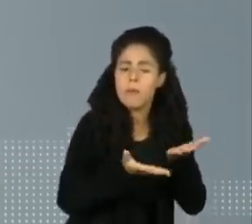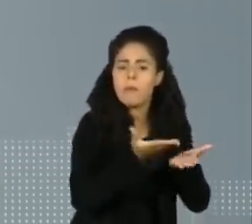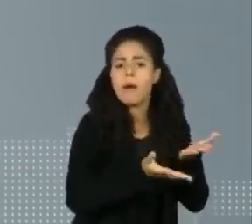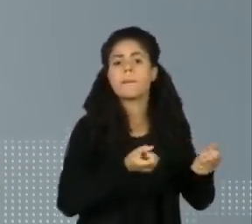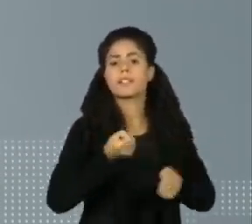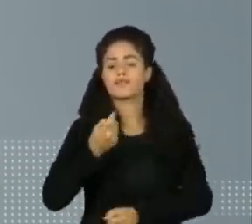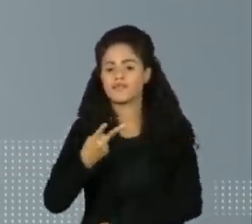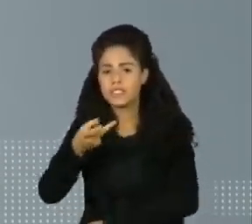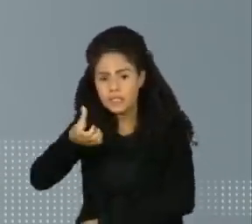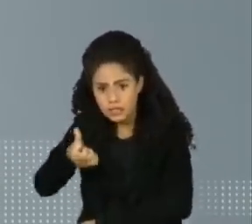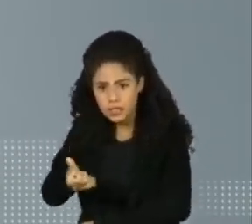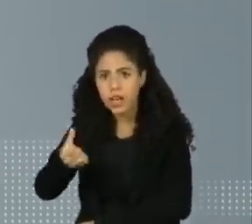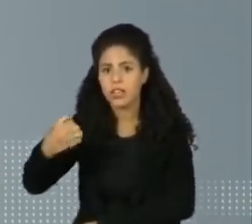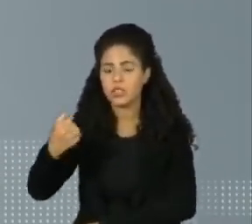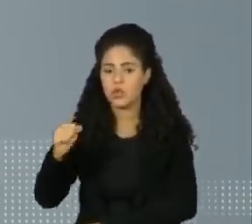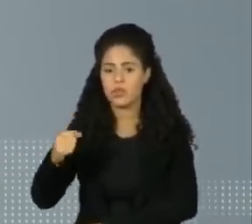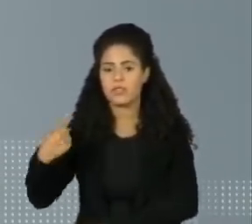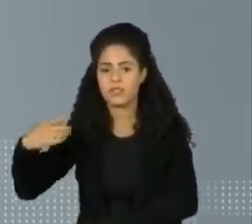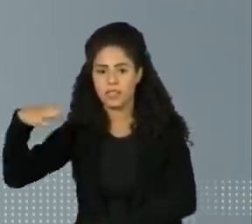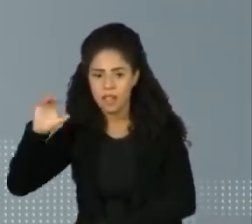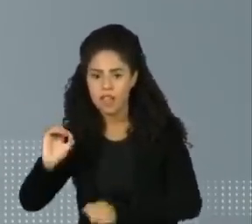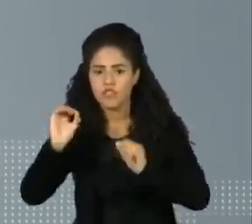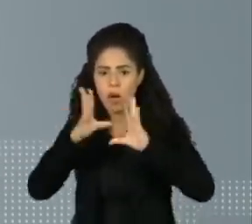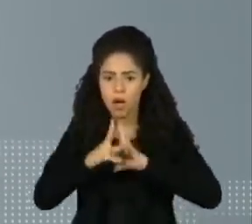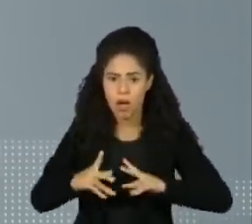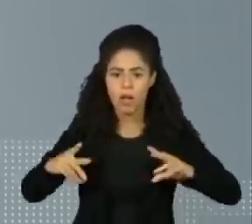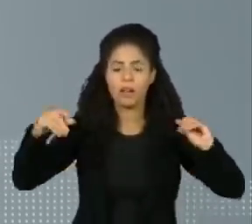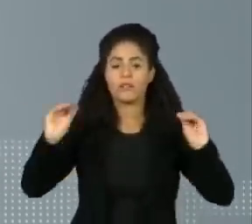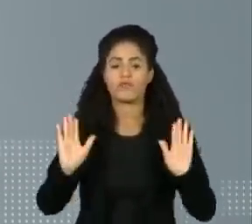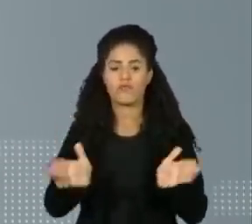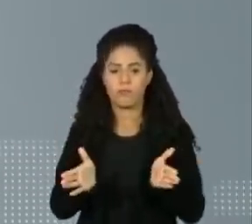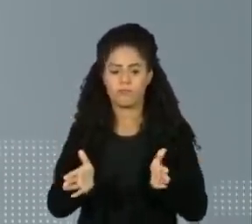e 26,8 milhões considerados recuperados.